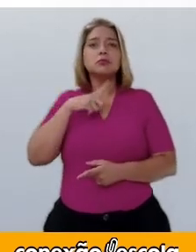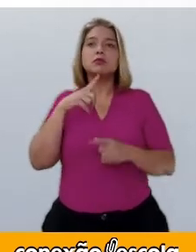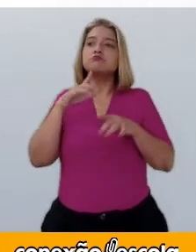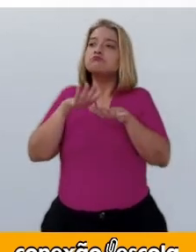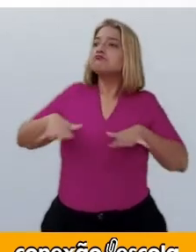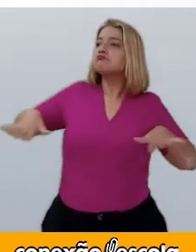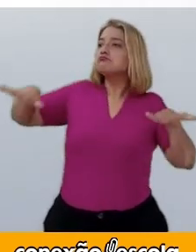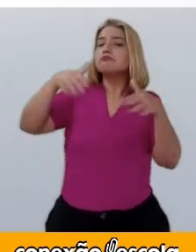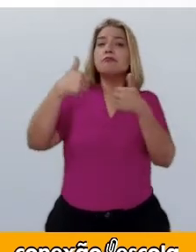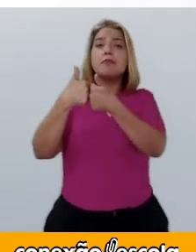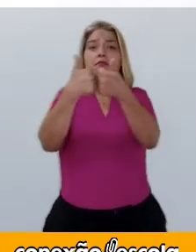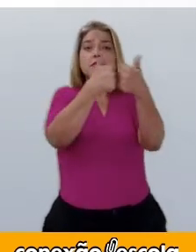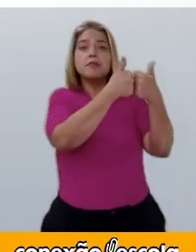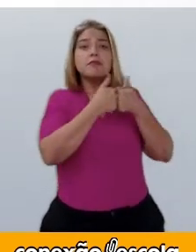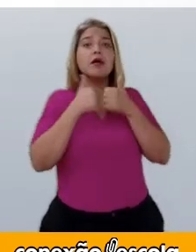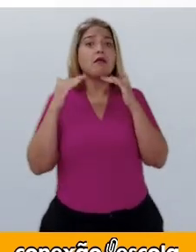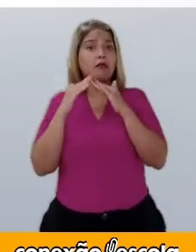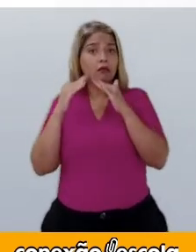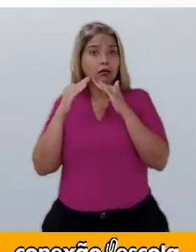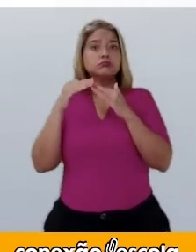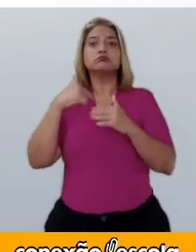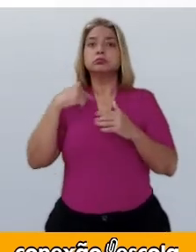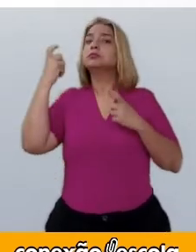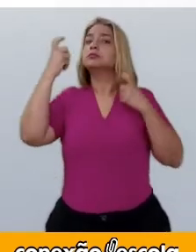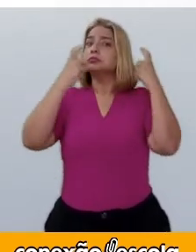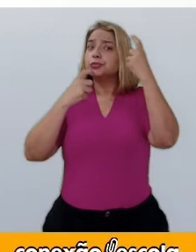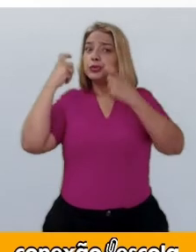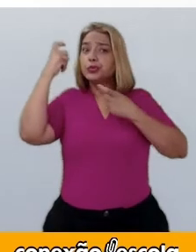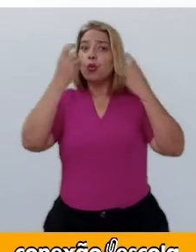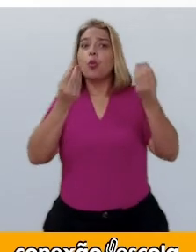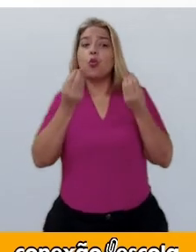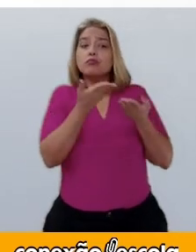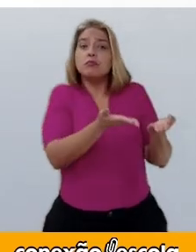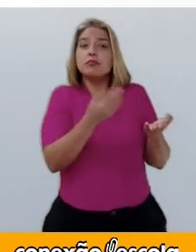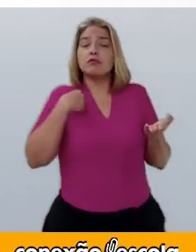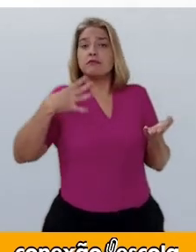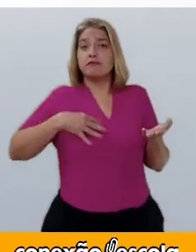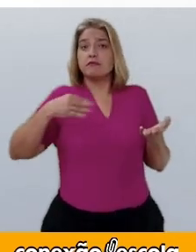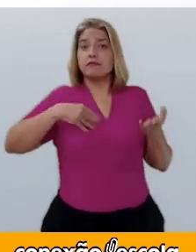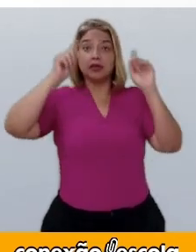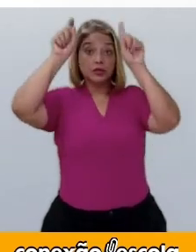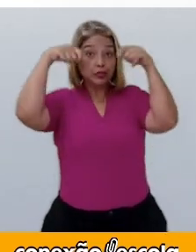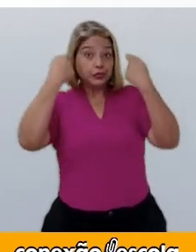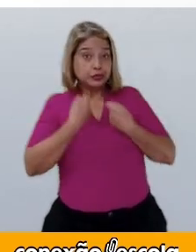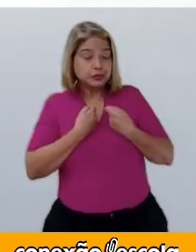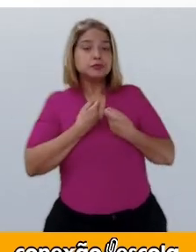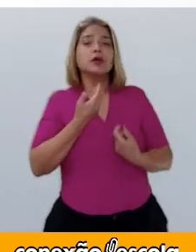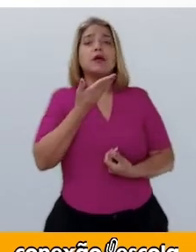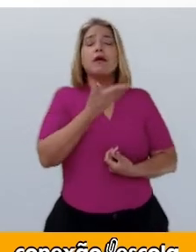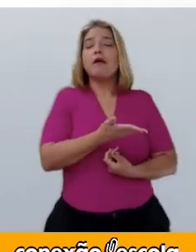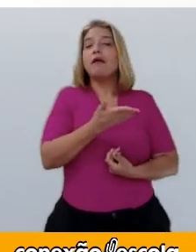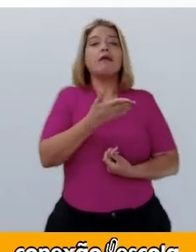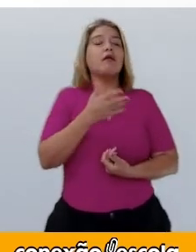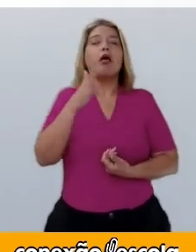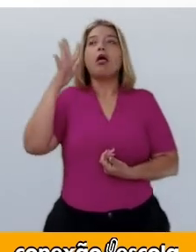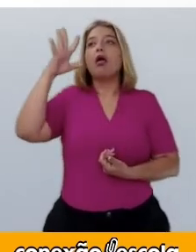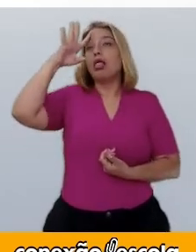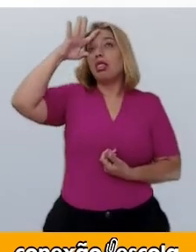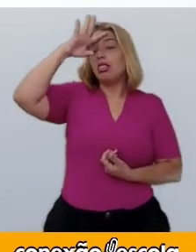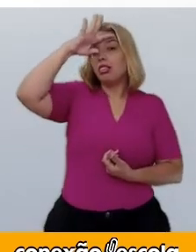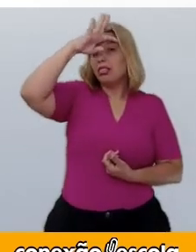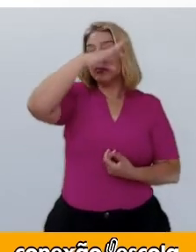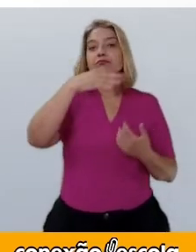nossa vila. Fiquei preocupada com a Chapeuzinho, pois ela é muito distraída.